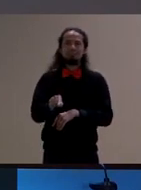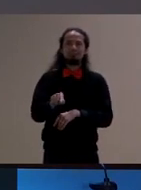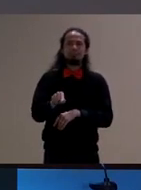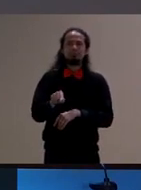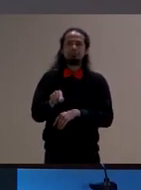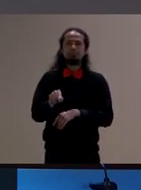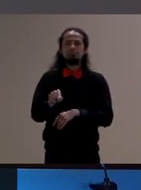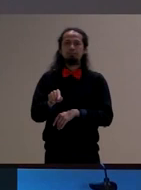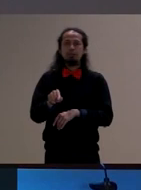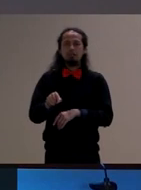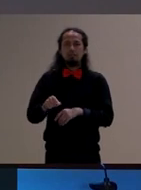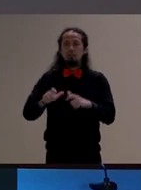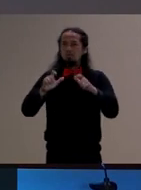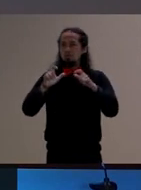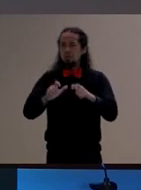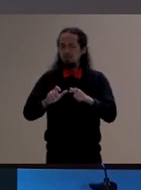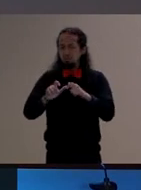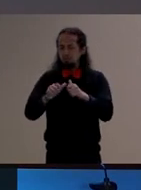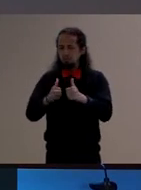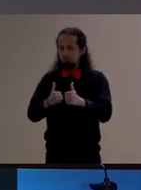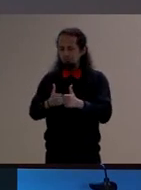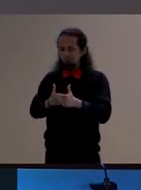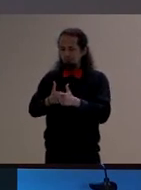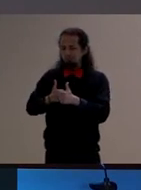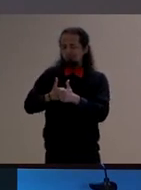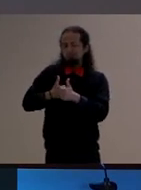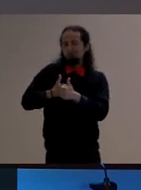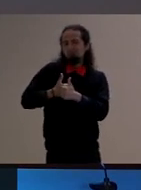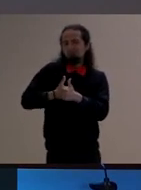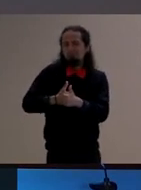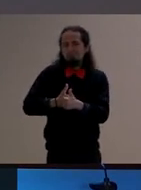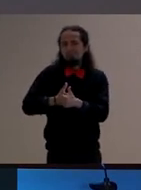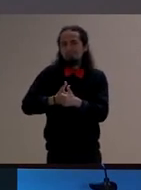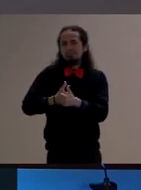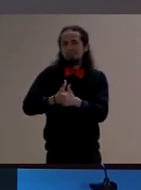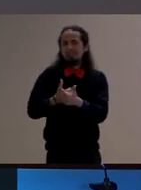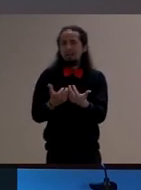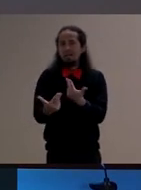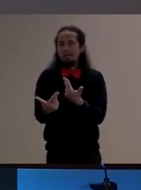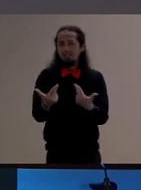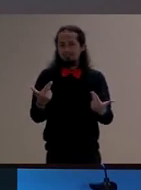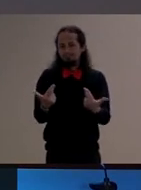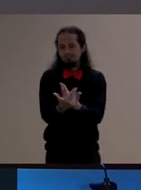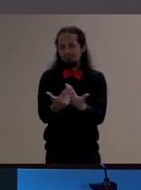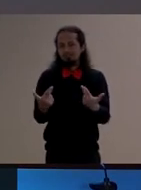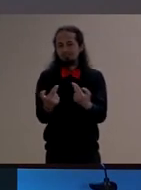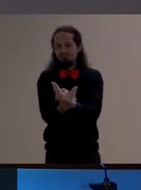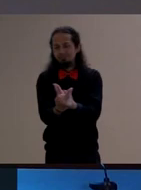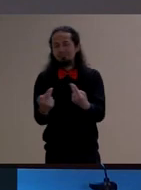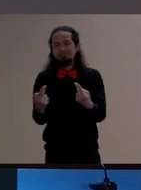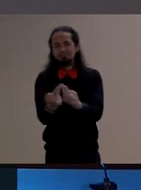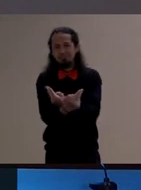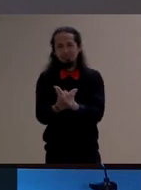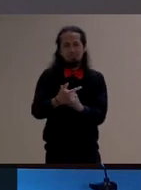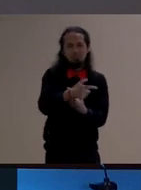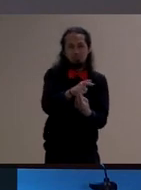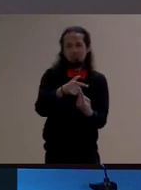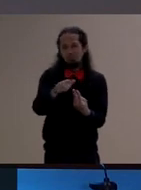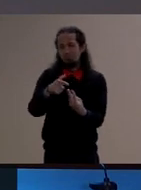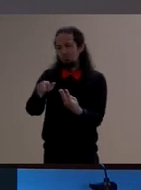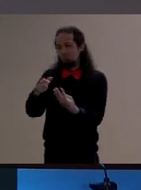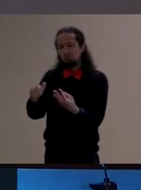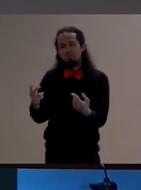aproximar na relação com o outro se aproximar de vários conceitos de vários